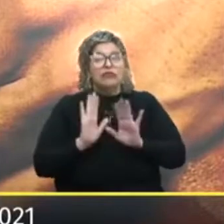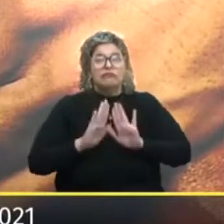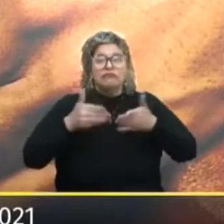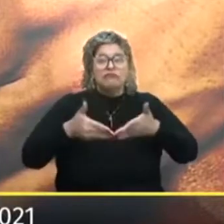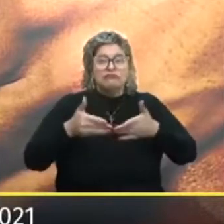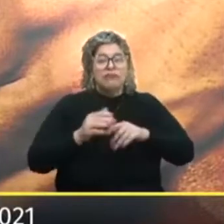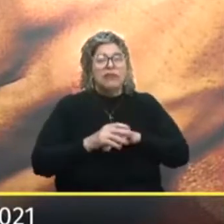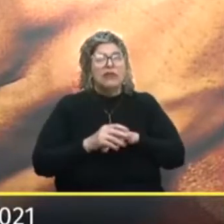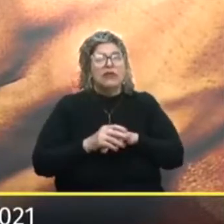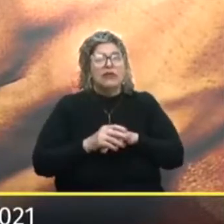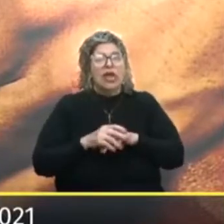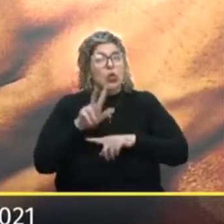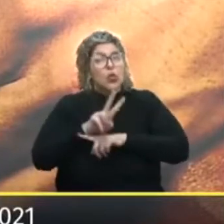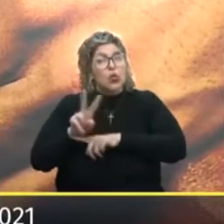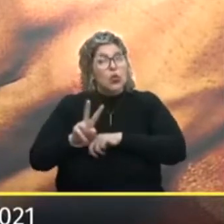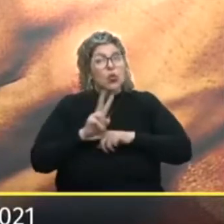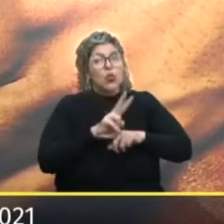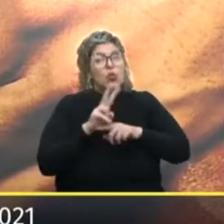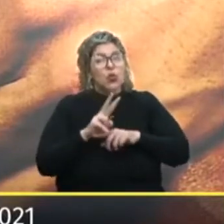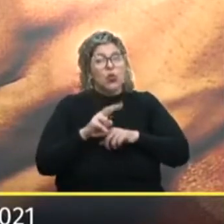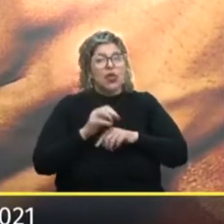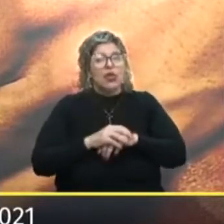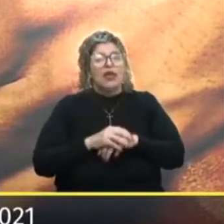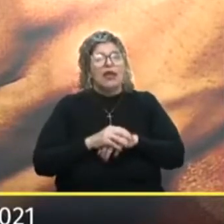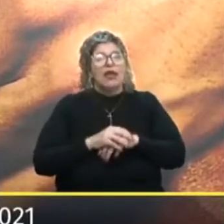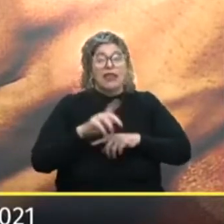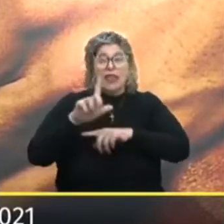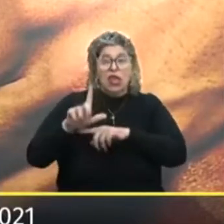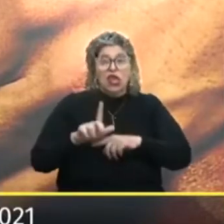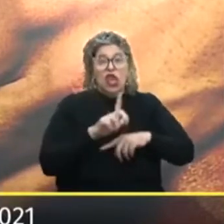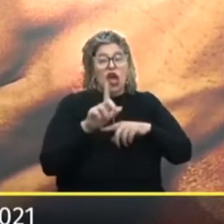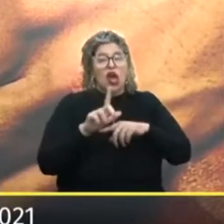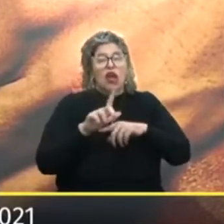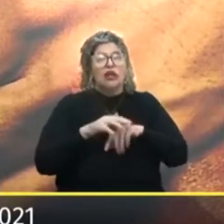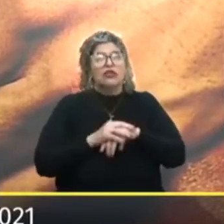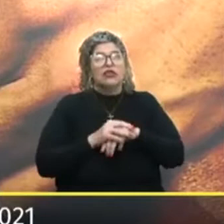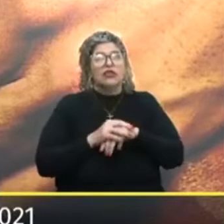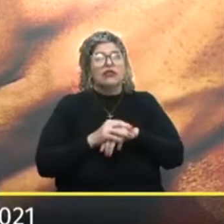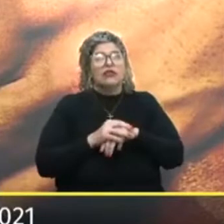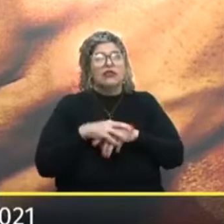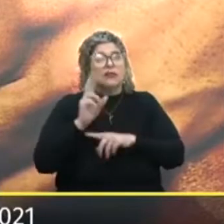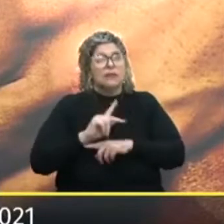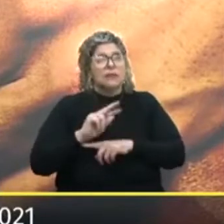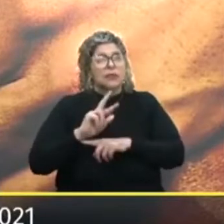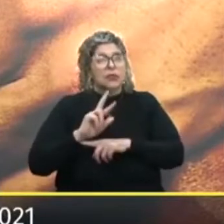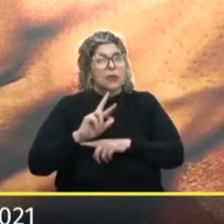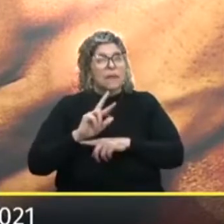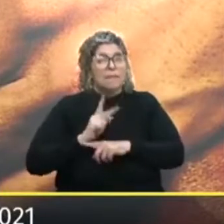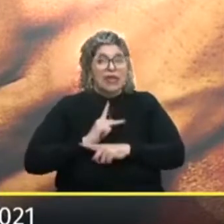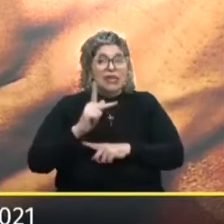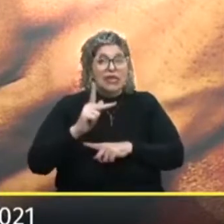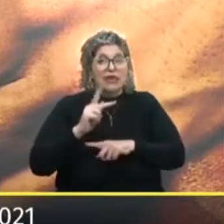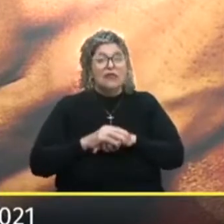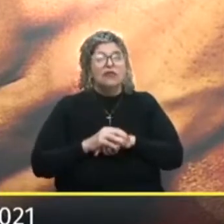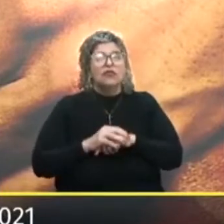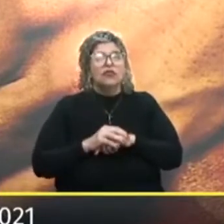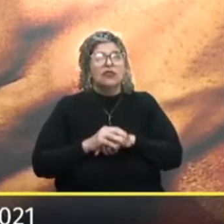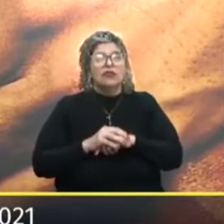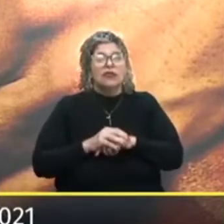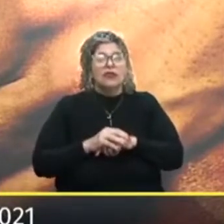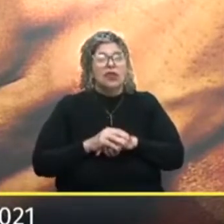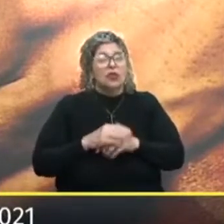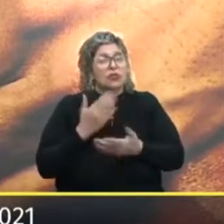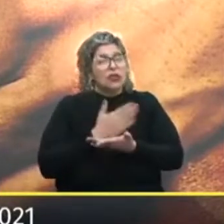Em cuidar Do varejo De Porto Alegre Através Do nosso presidente A gente fez Como o Ilio Já